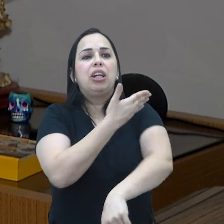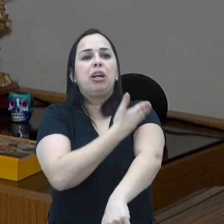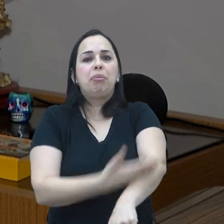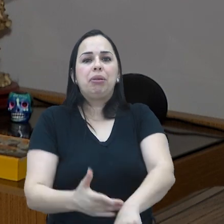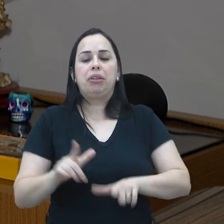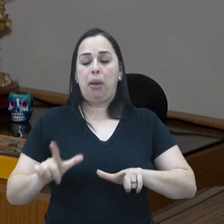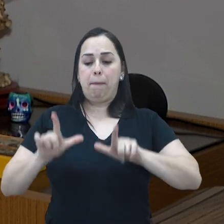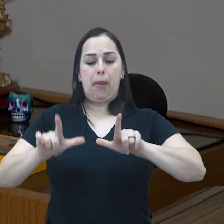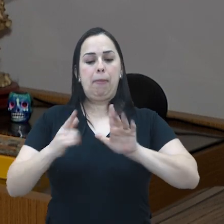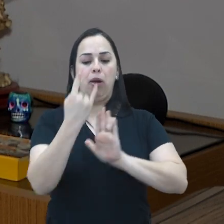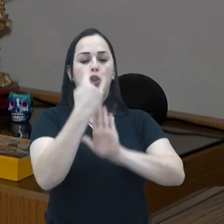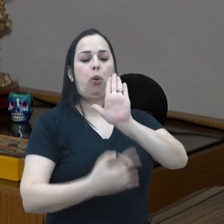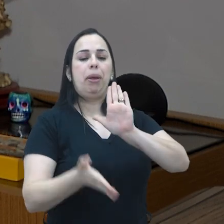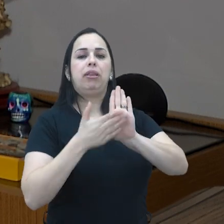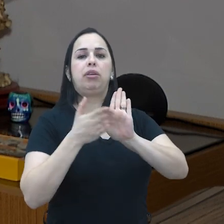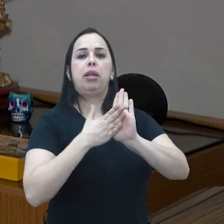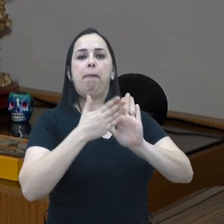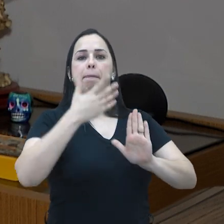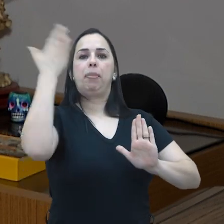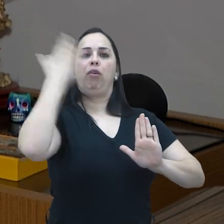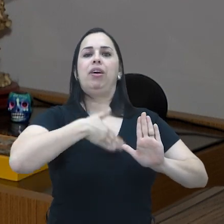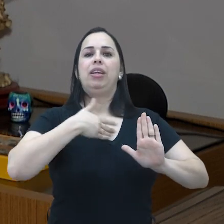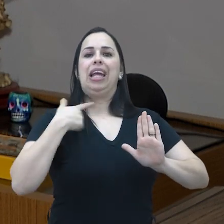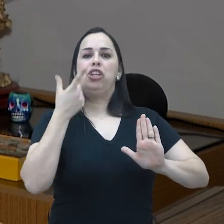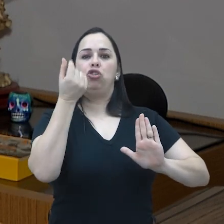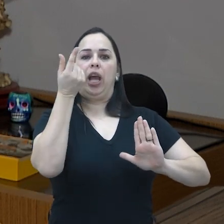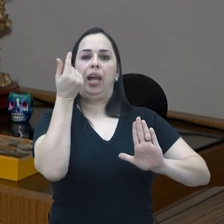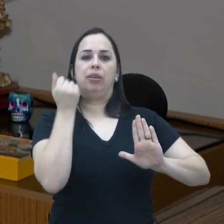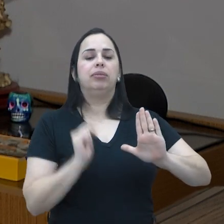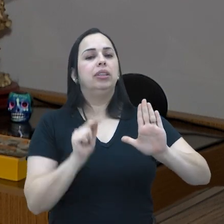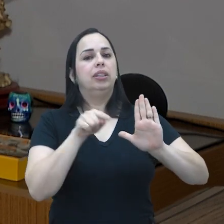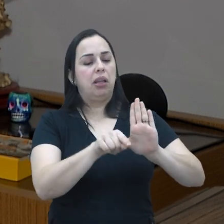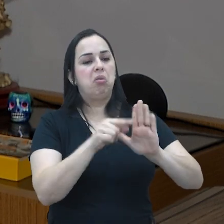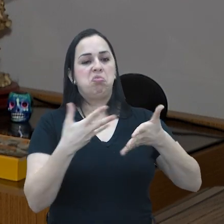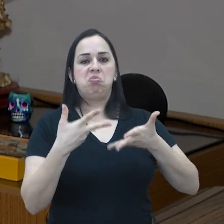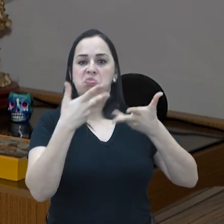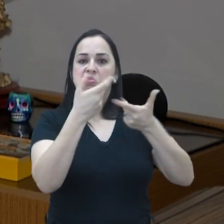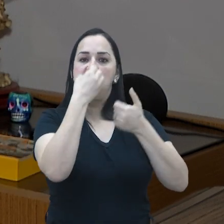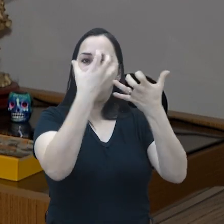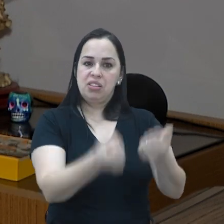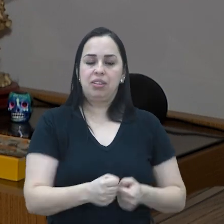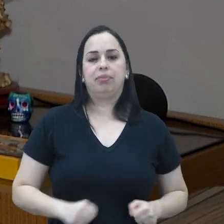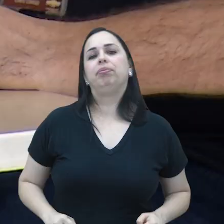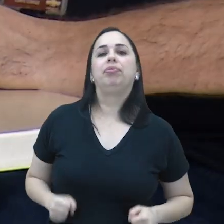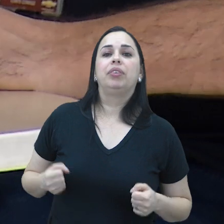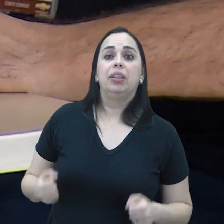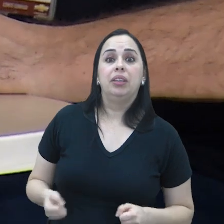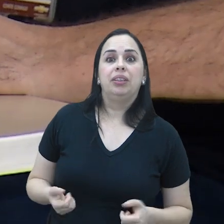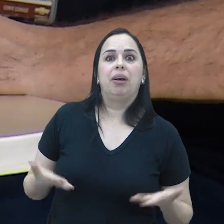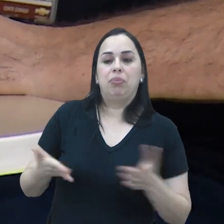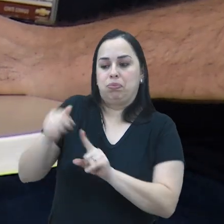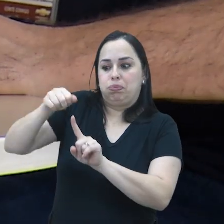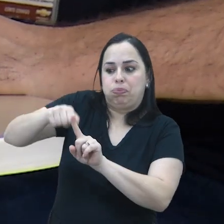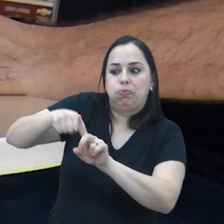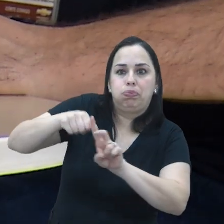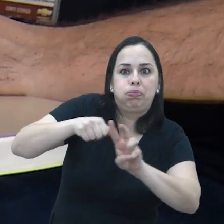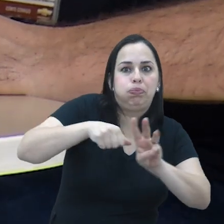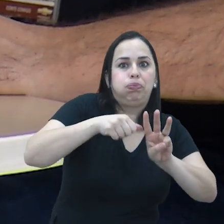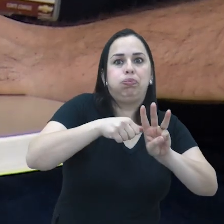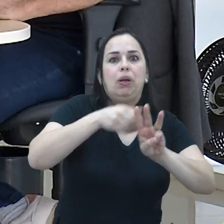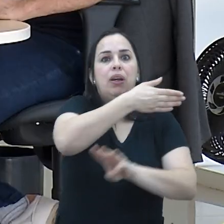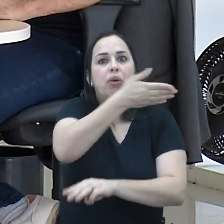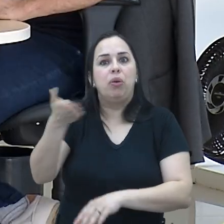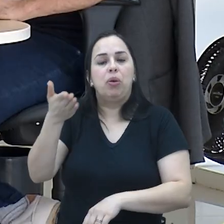hábito de receber cartas de crédito. Então, não teve procrecia nenhuma e foi muito bem recebido lá. E o consórcio é